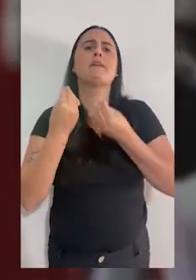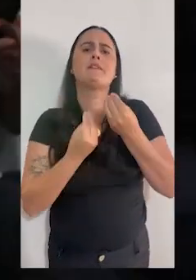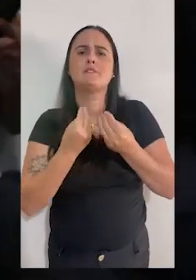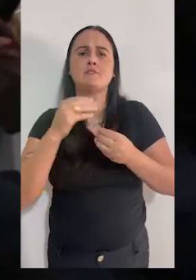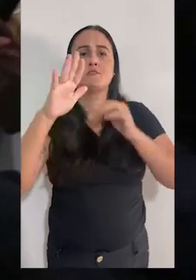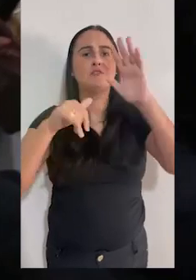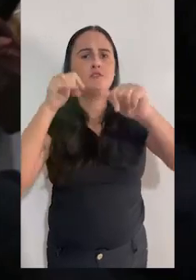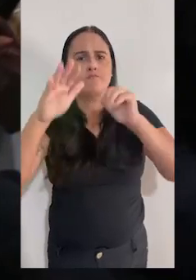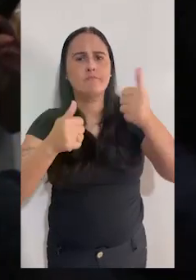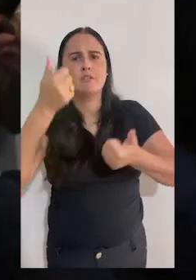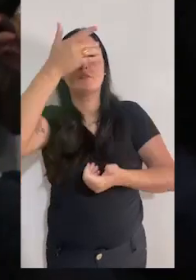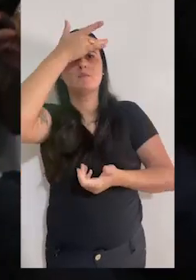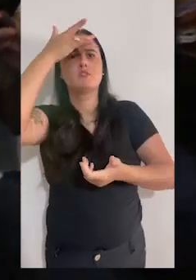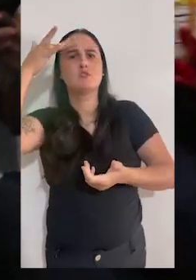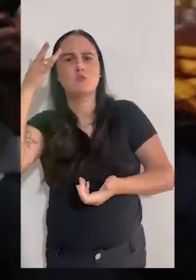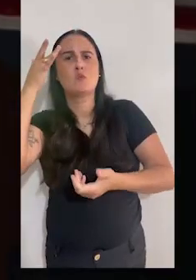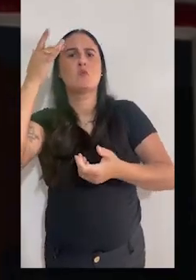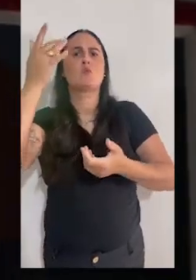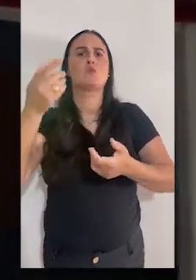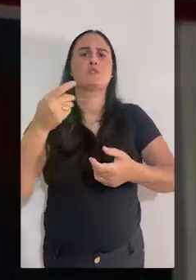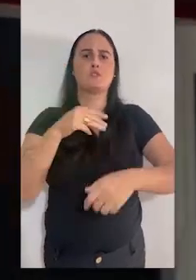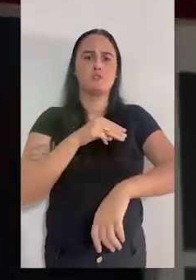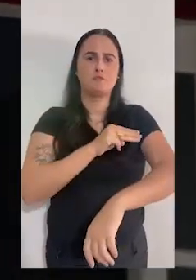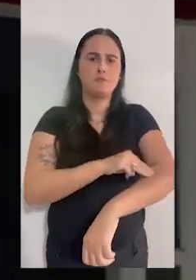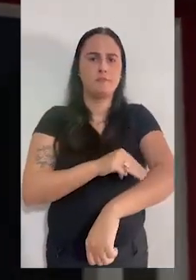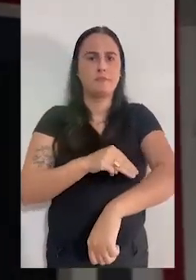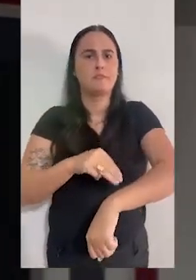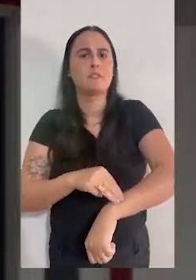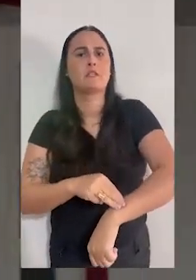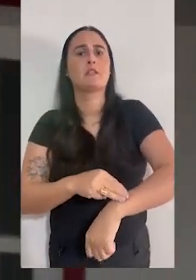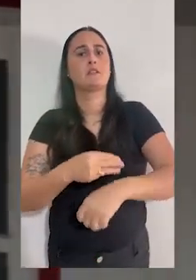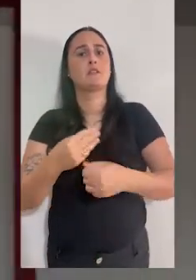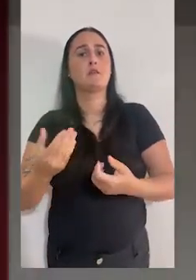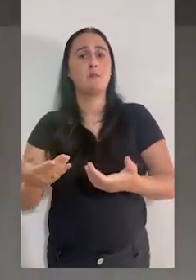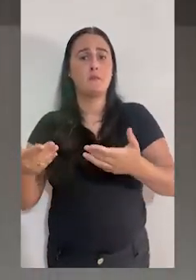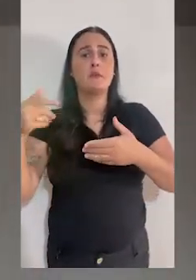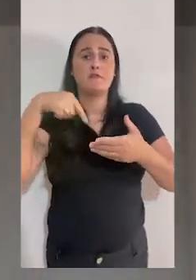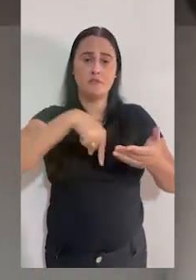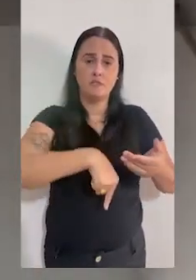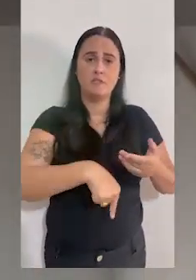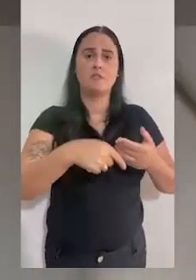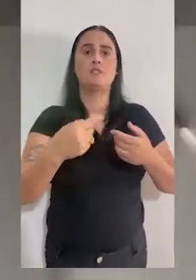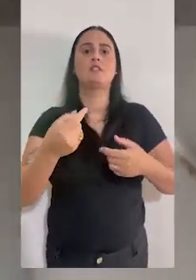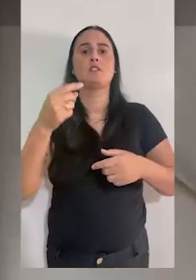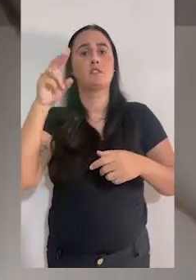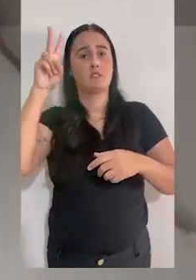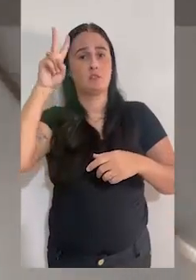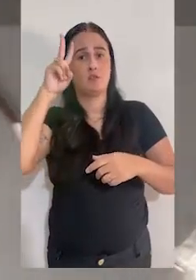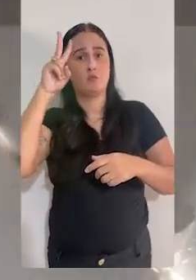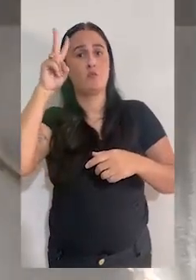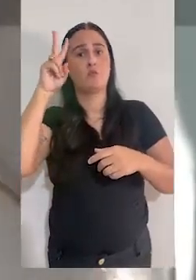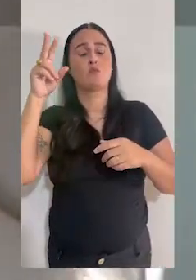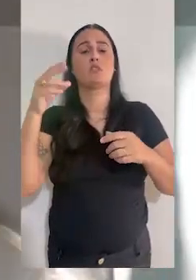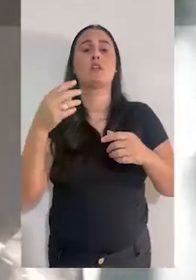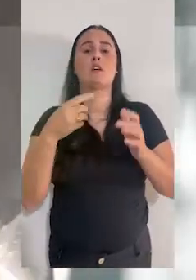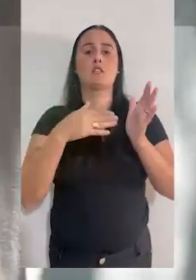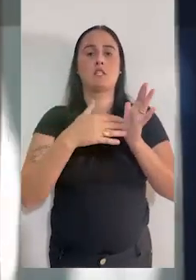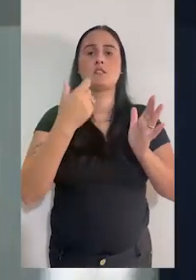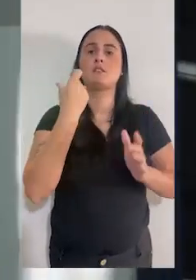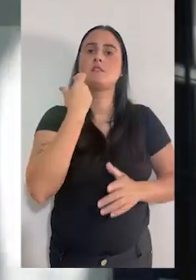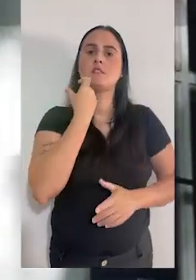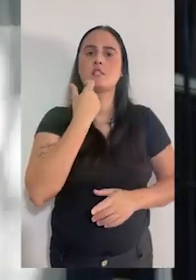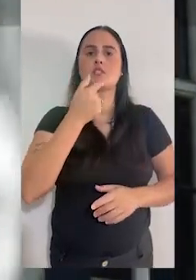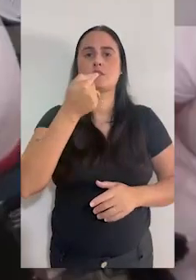chamar a população macaense para que compareça o Hemocentro no período de segunda a sexta-feira, de 7h30 a